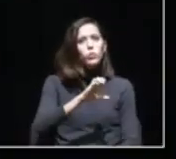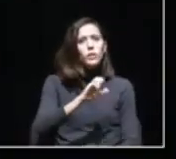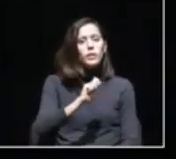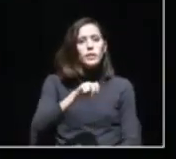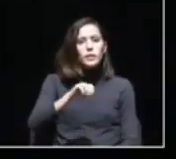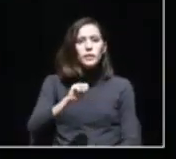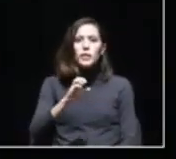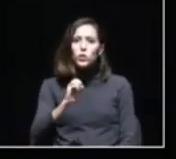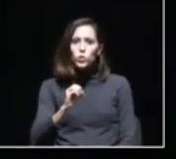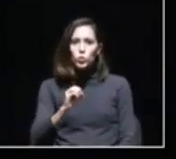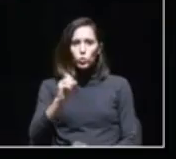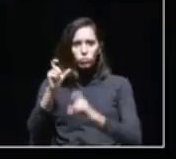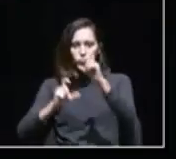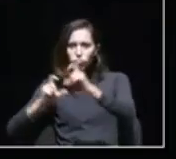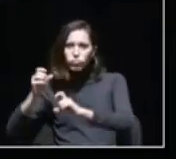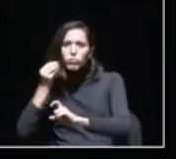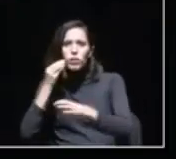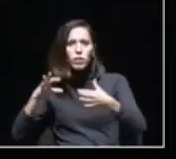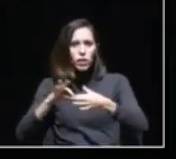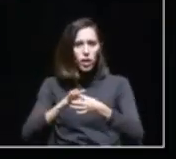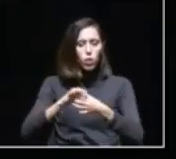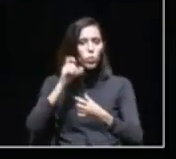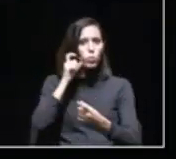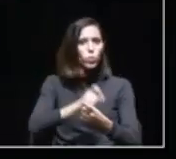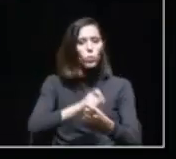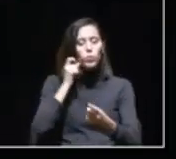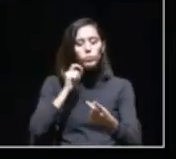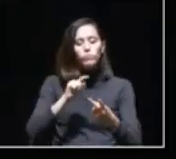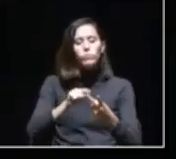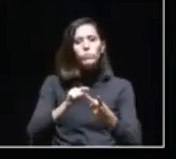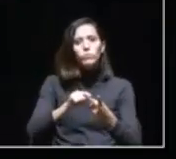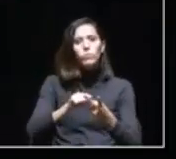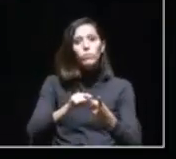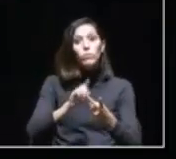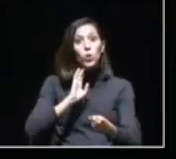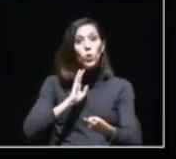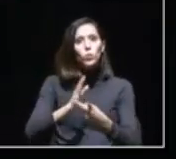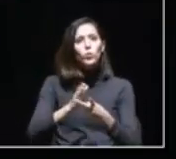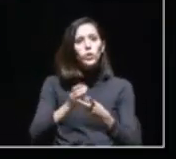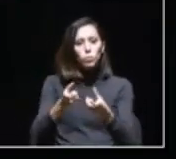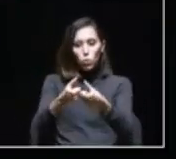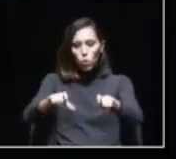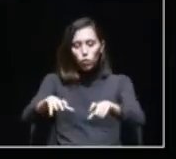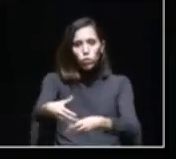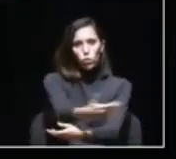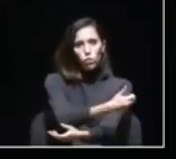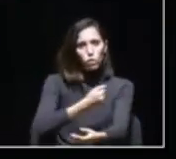aos pombos e a outra qual o destino a dar aos ovos retirados dos pombais. Obrigada.